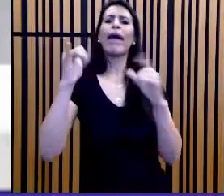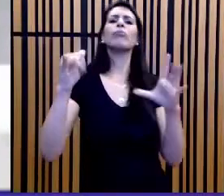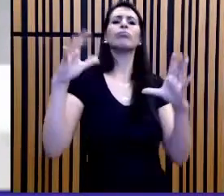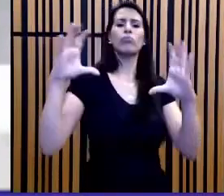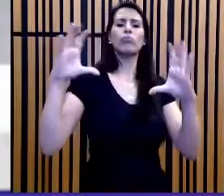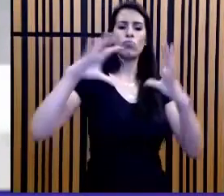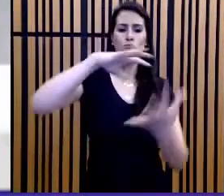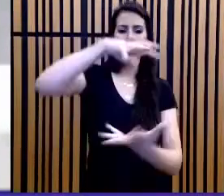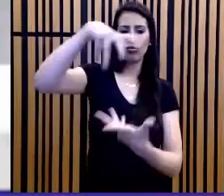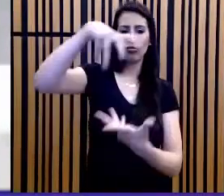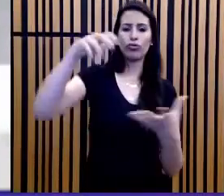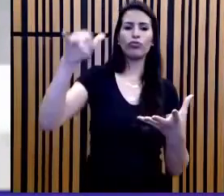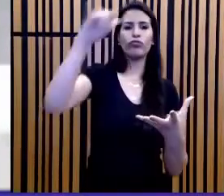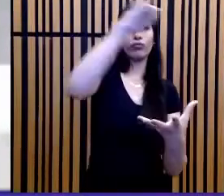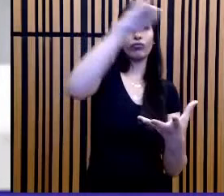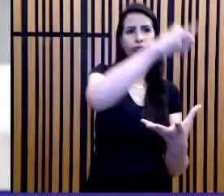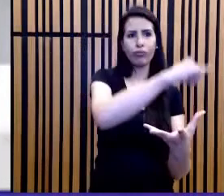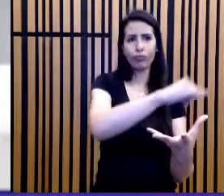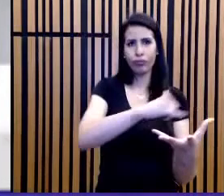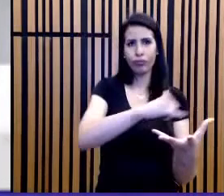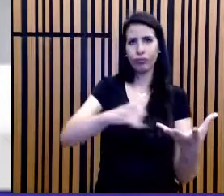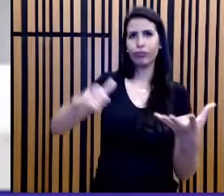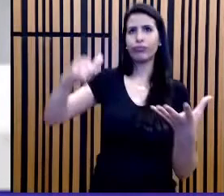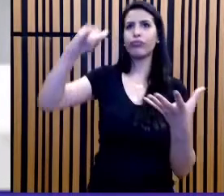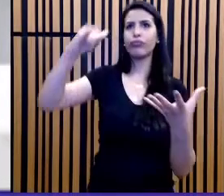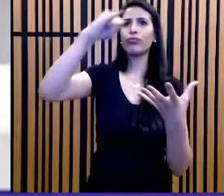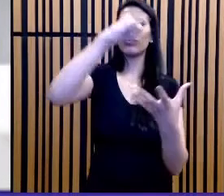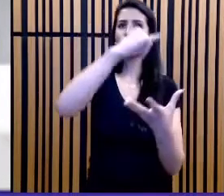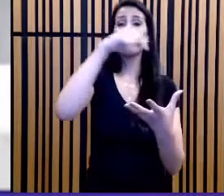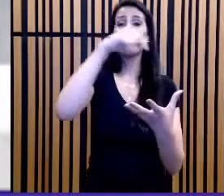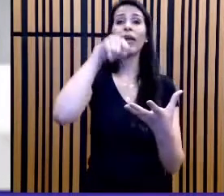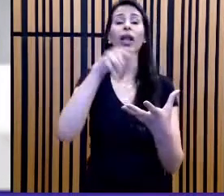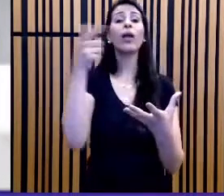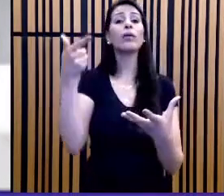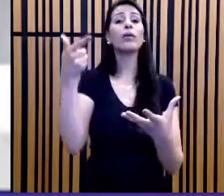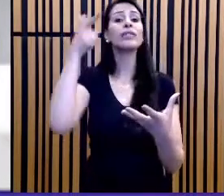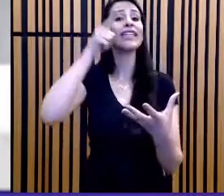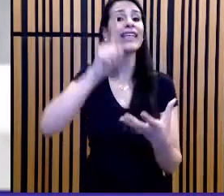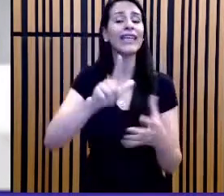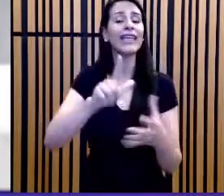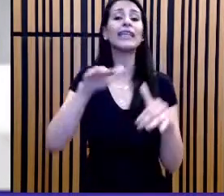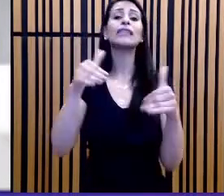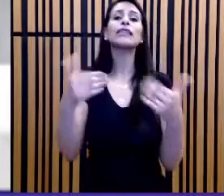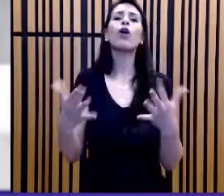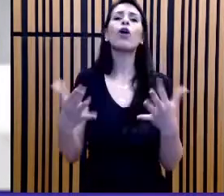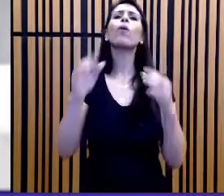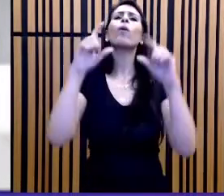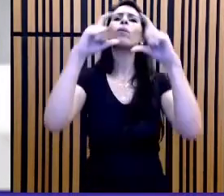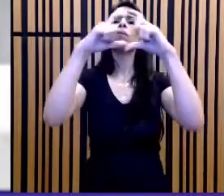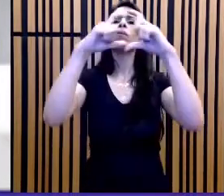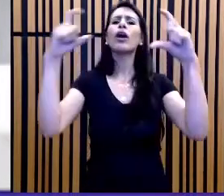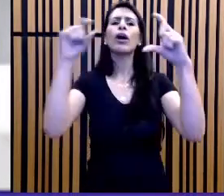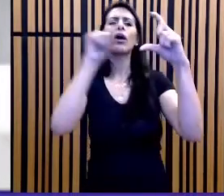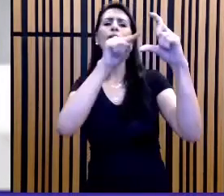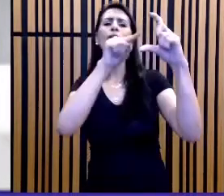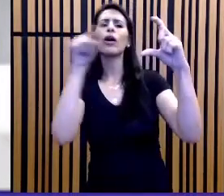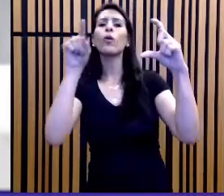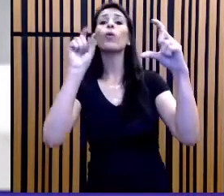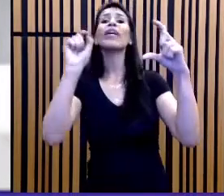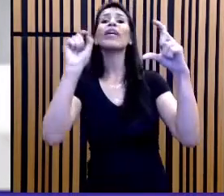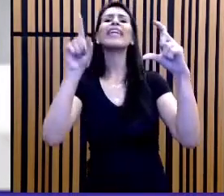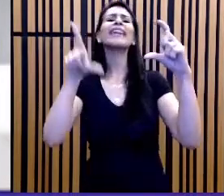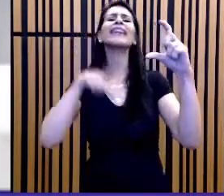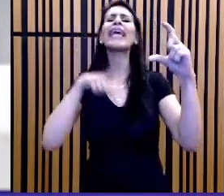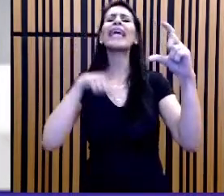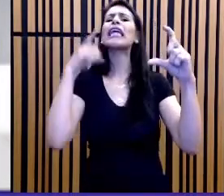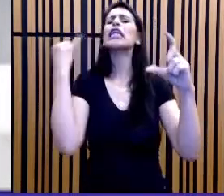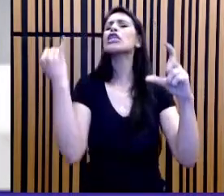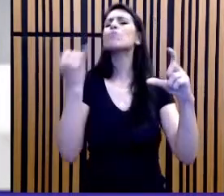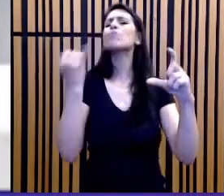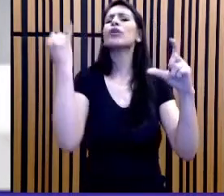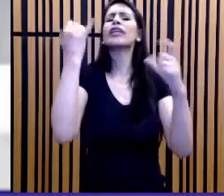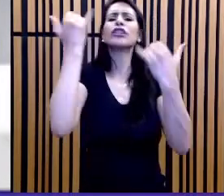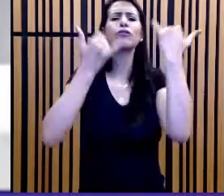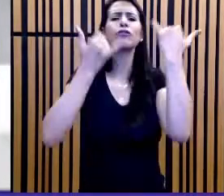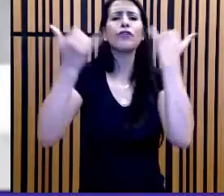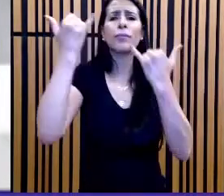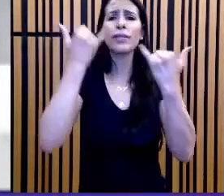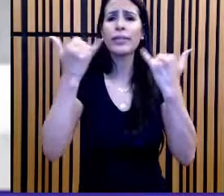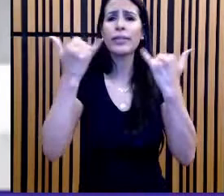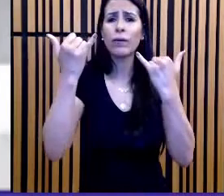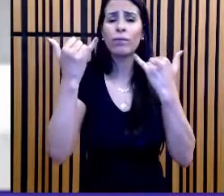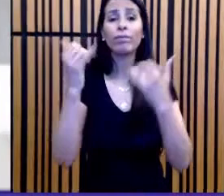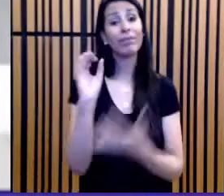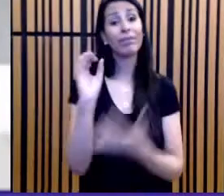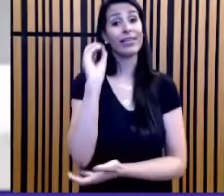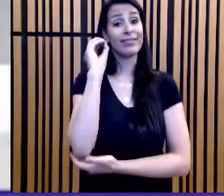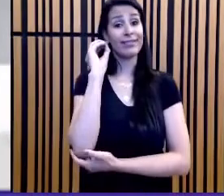desse primeiro trecho do enunciado? Eu respondo para vocês. Zero. Zero é a